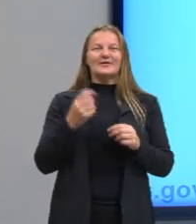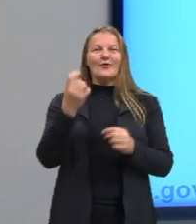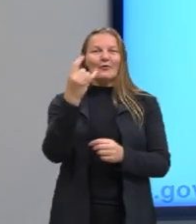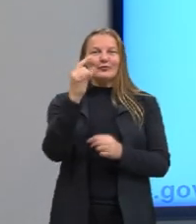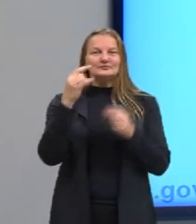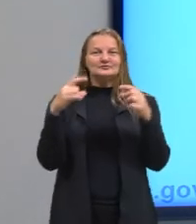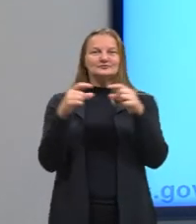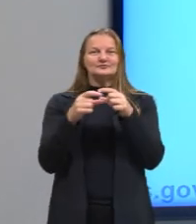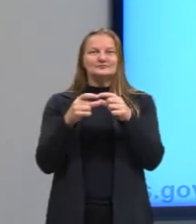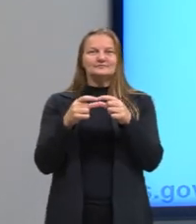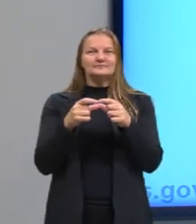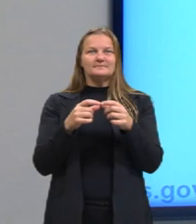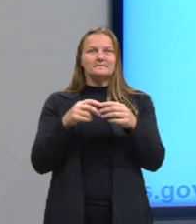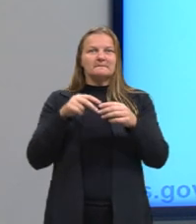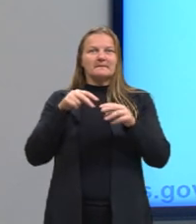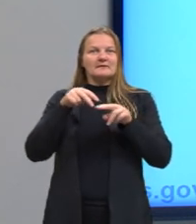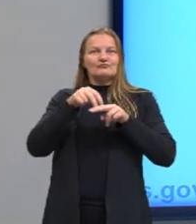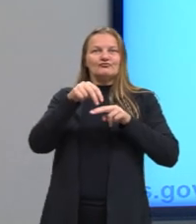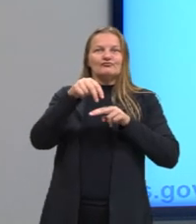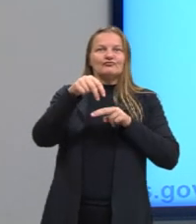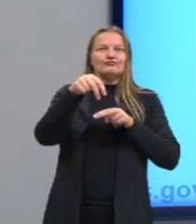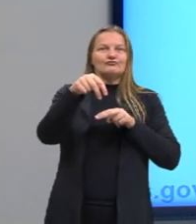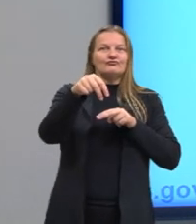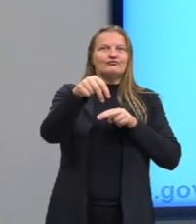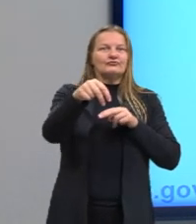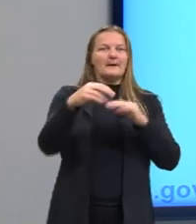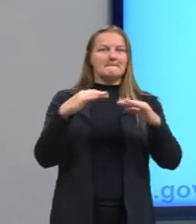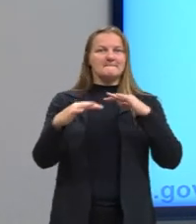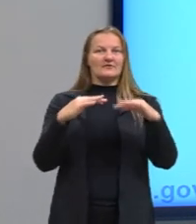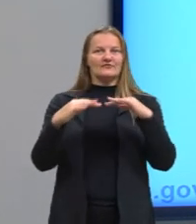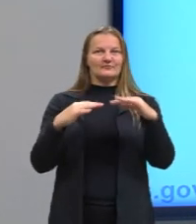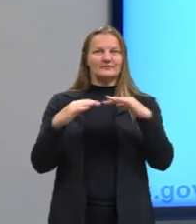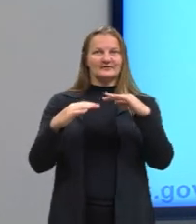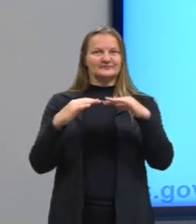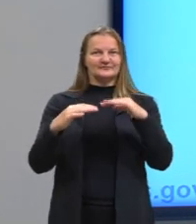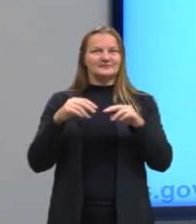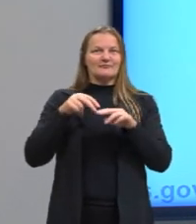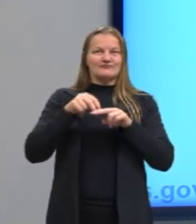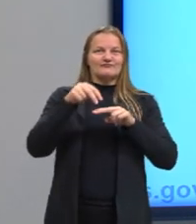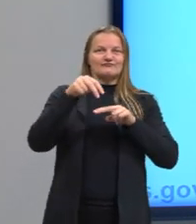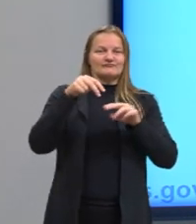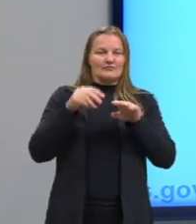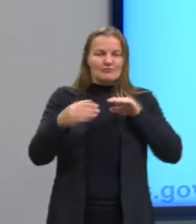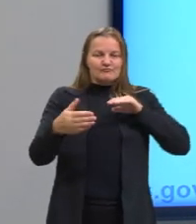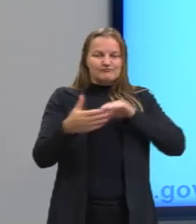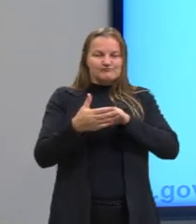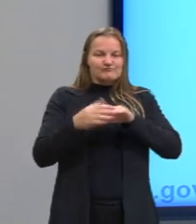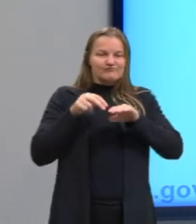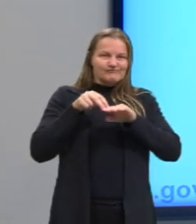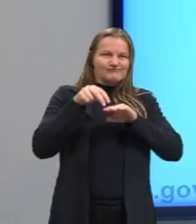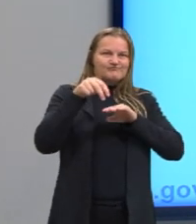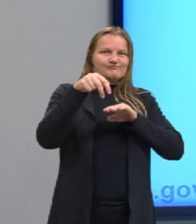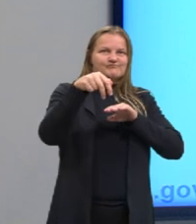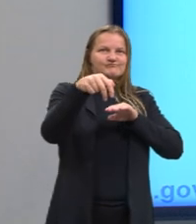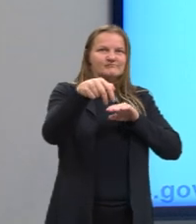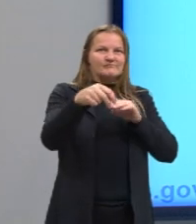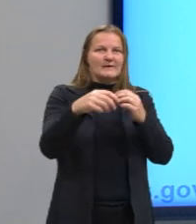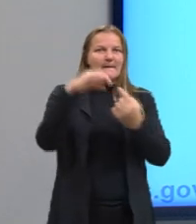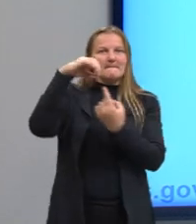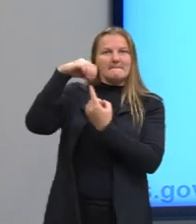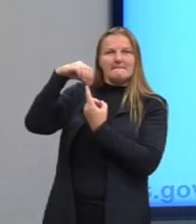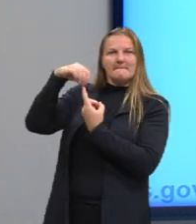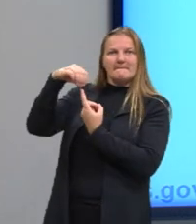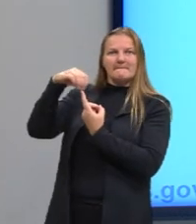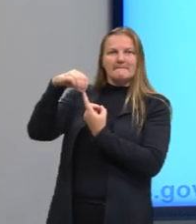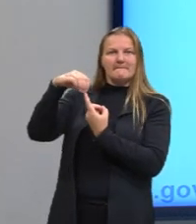permanece, Tende a permanecer em movimento. E aí ele bate na placa que está dizendo